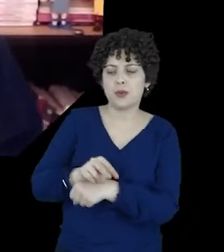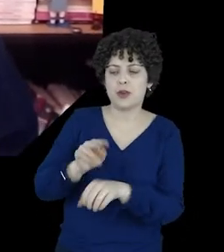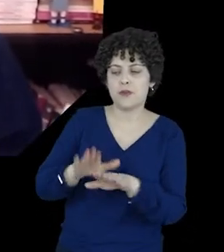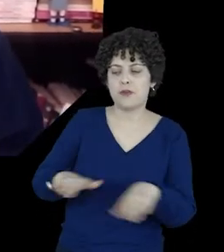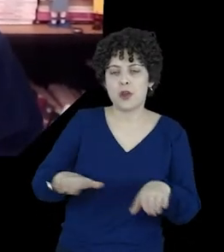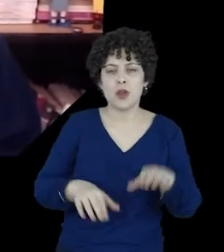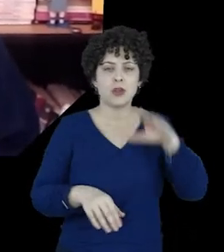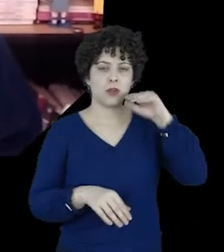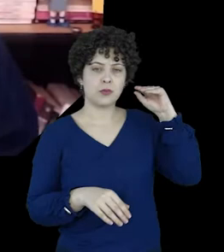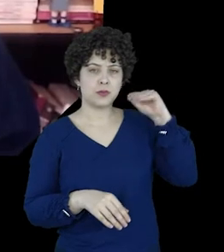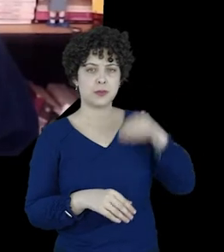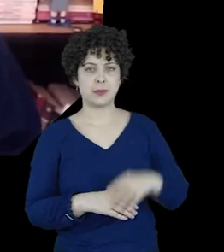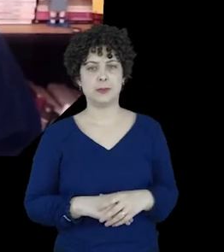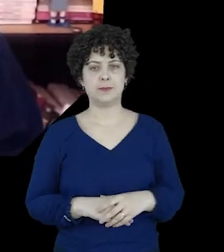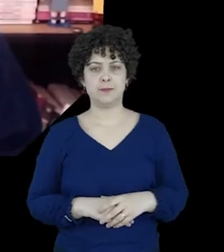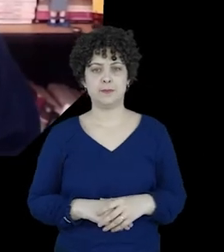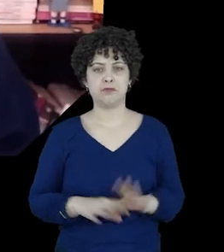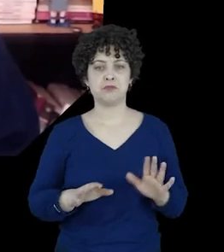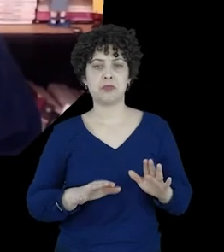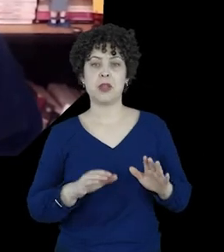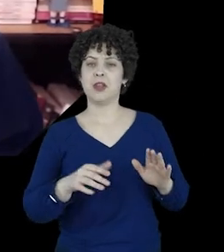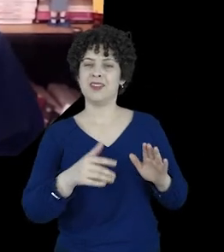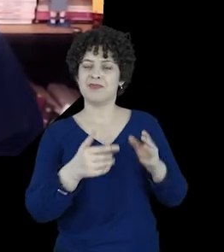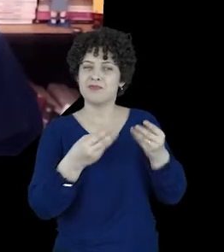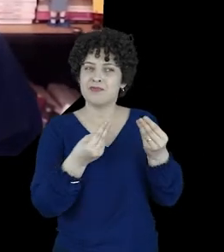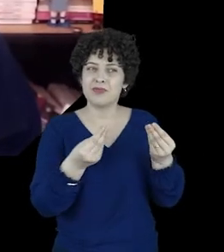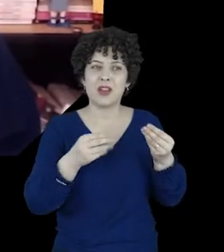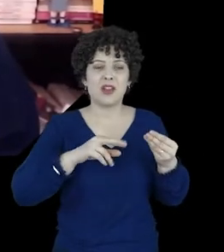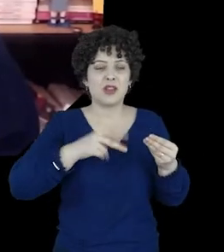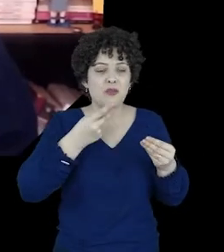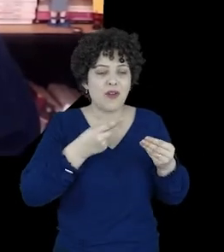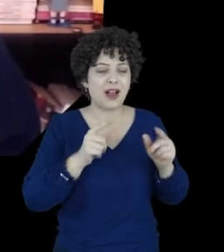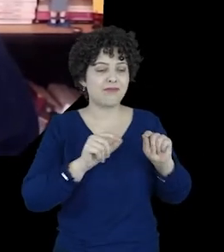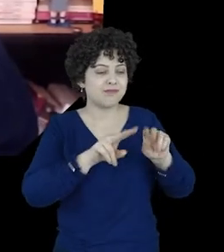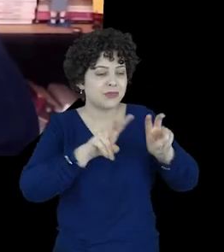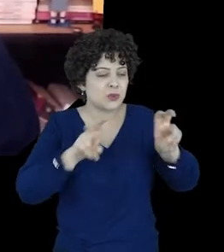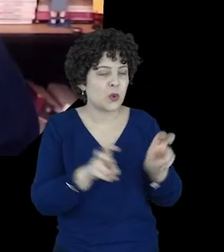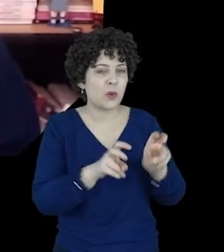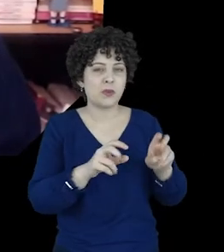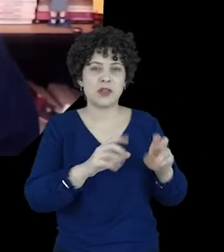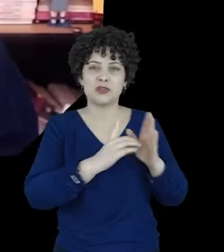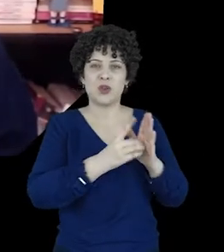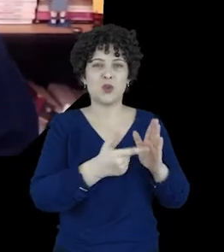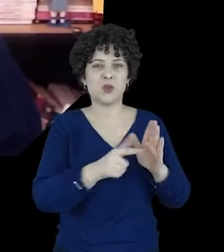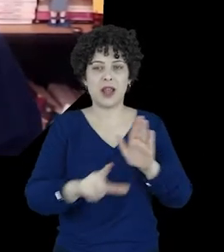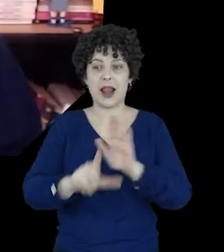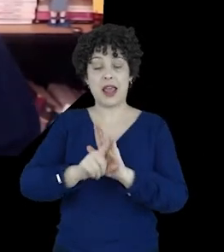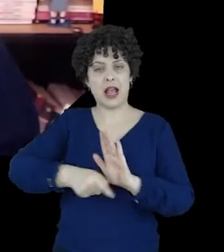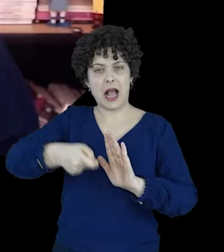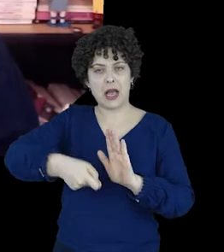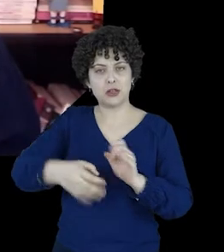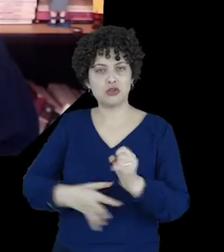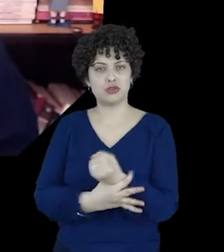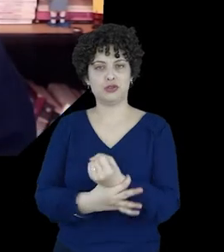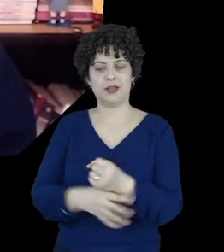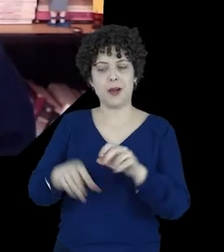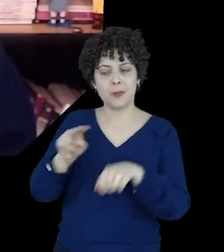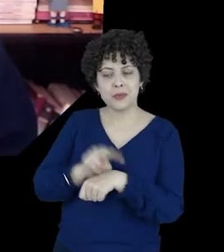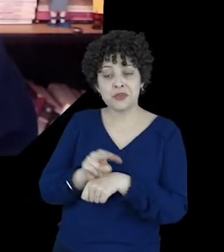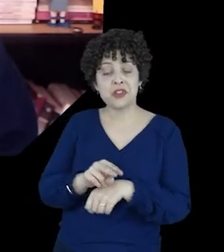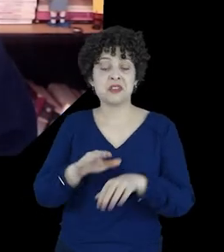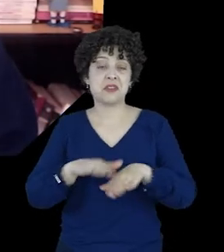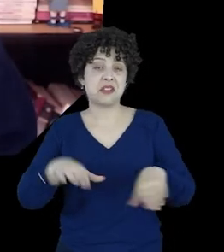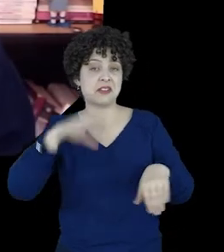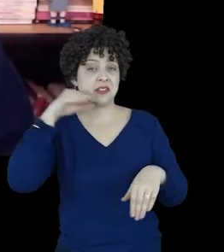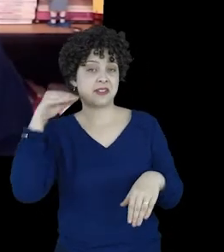infância e da adolescência, e não falo especificamente do âmbito digital. Não há nenhuma lei de garantia para a proteção da infância